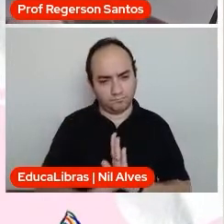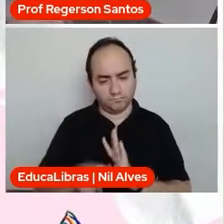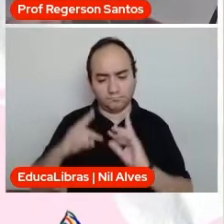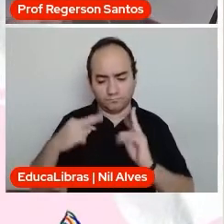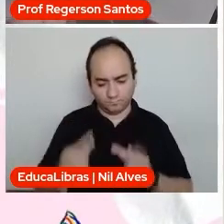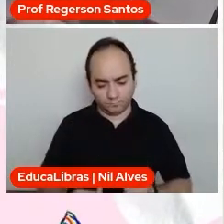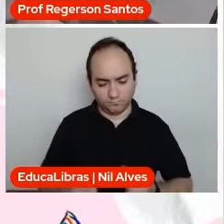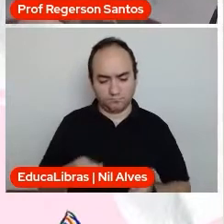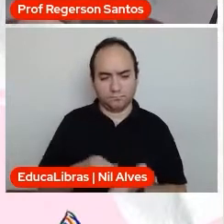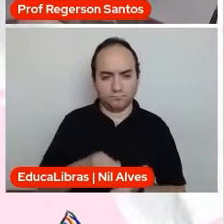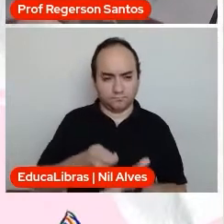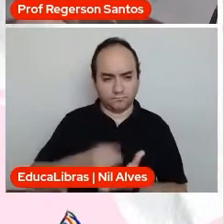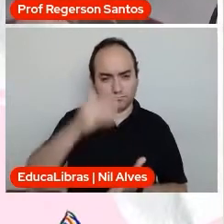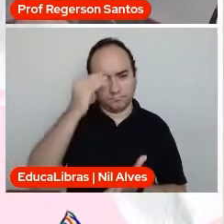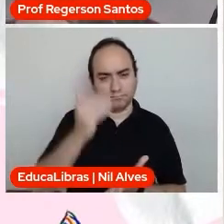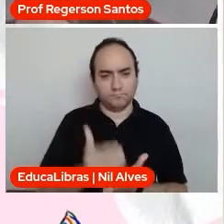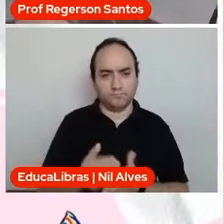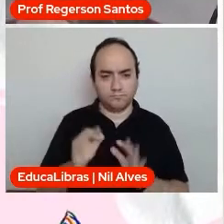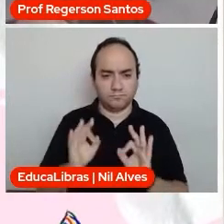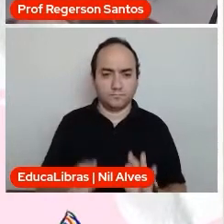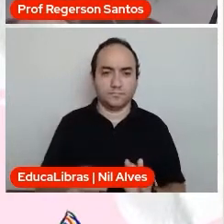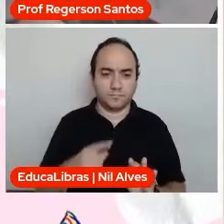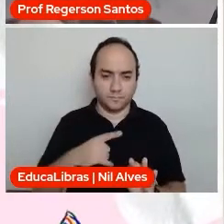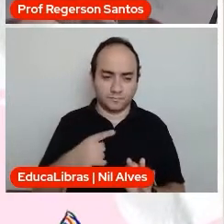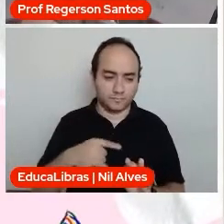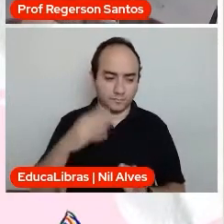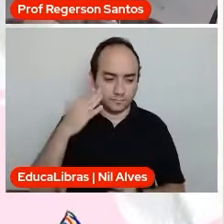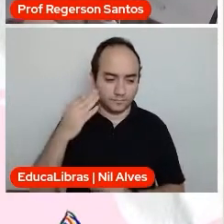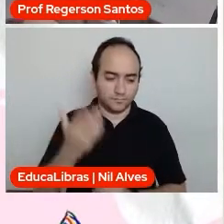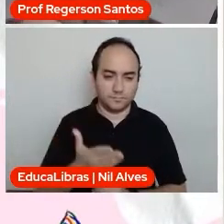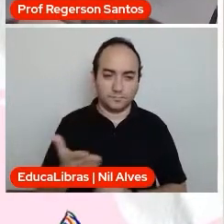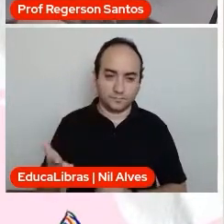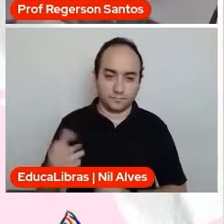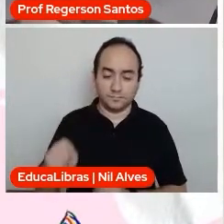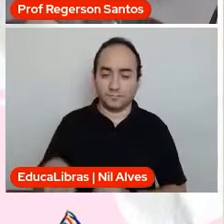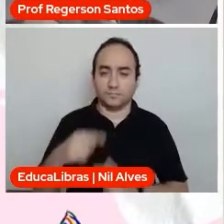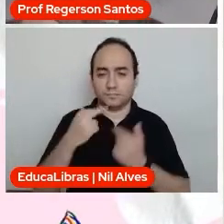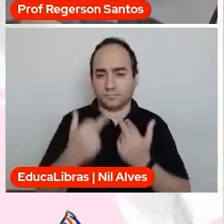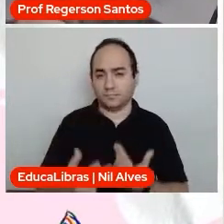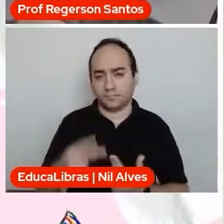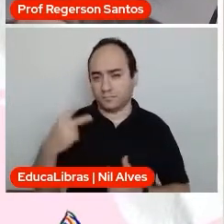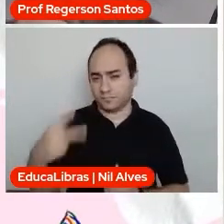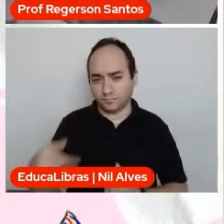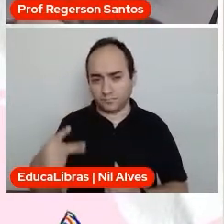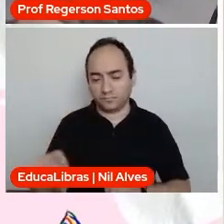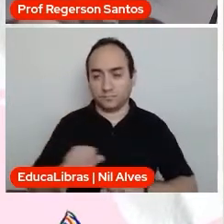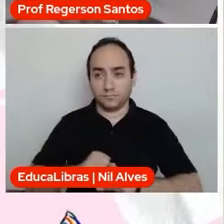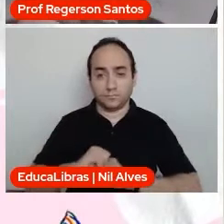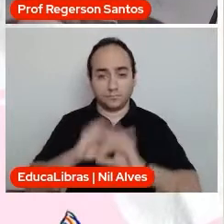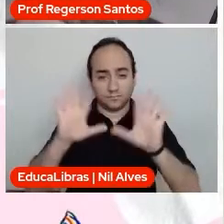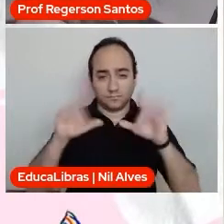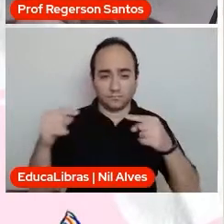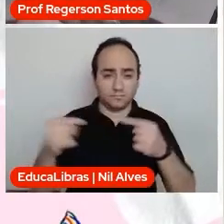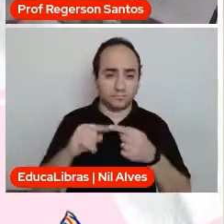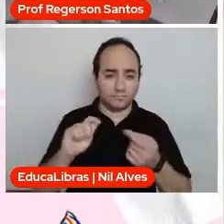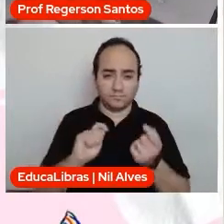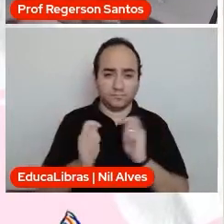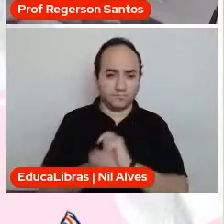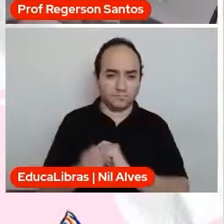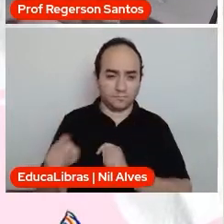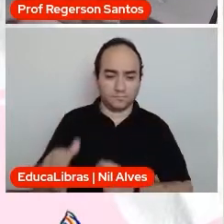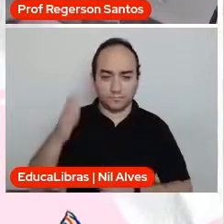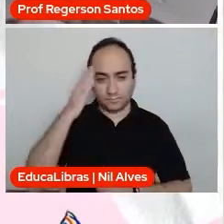cumpridos, de evidenciar para esses jovens nas suas linguagens, da forma mais clara, mais evidente, mais